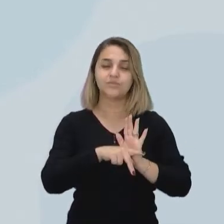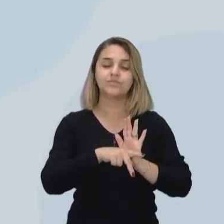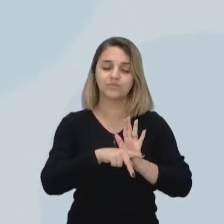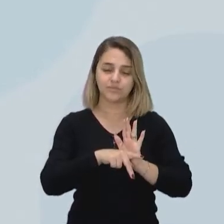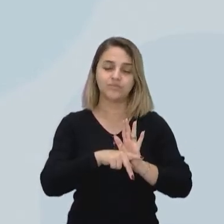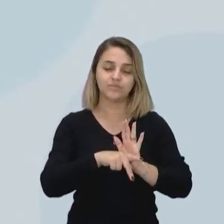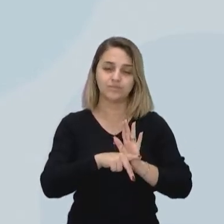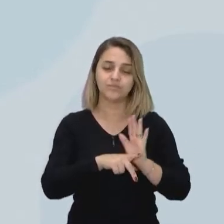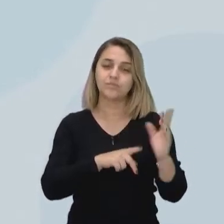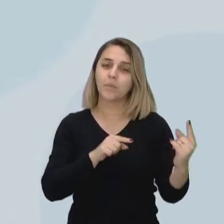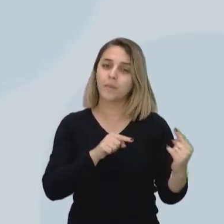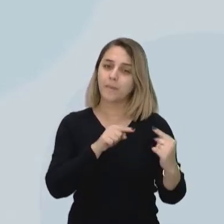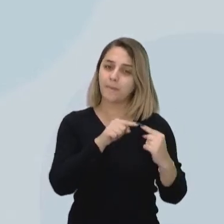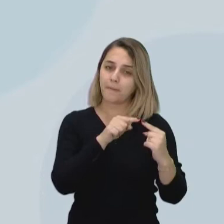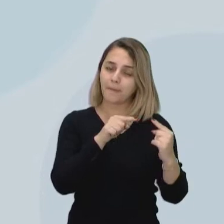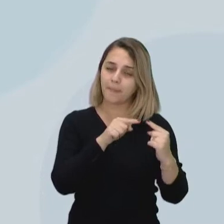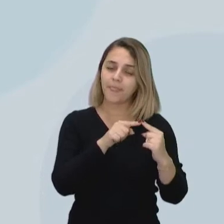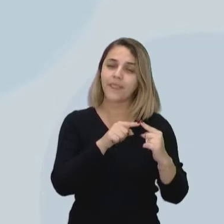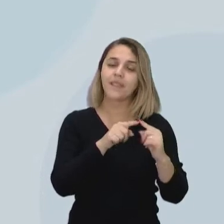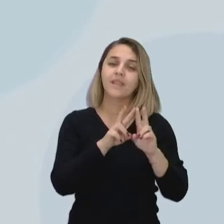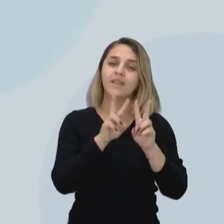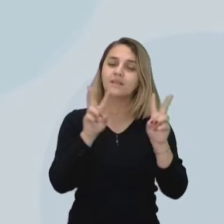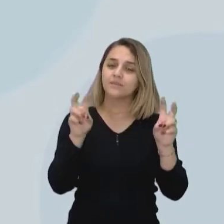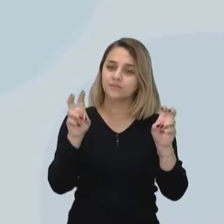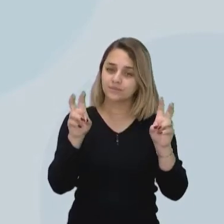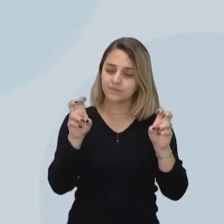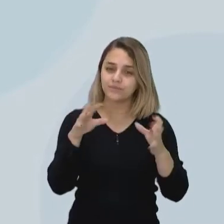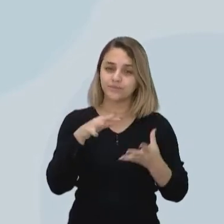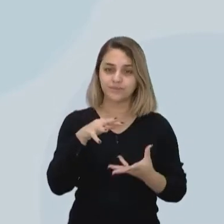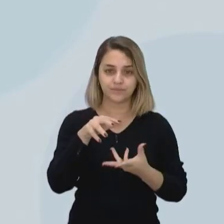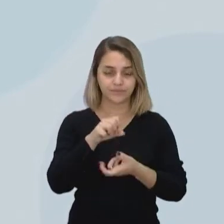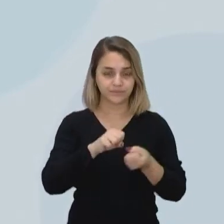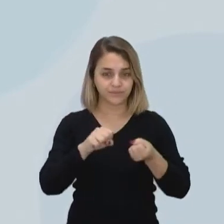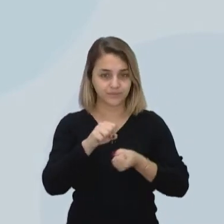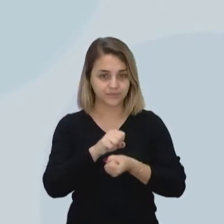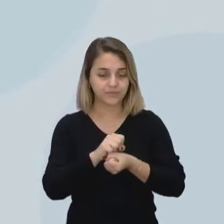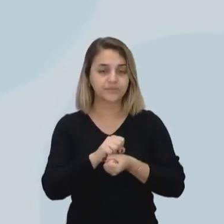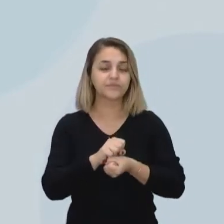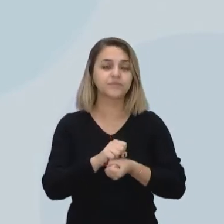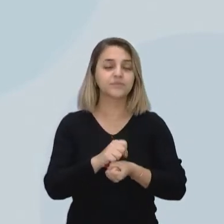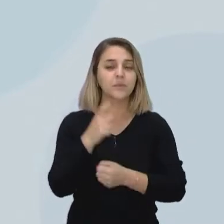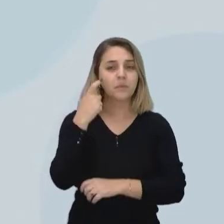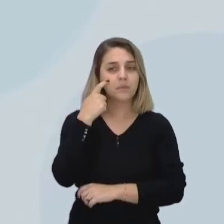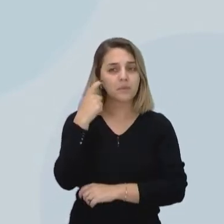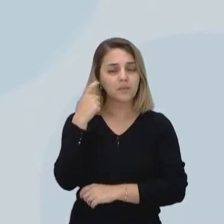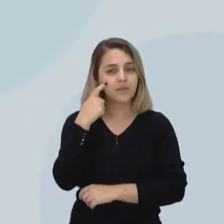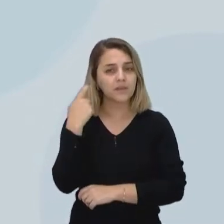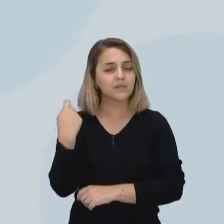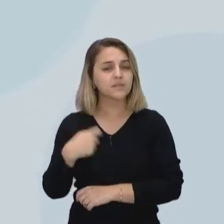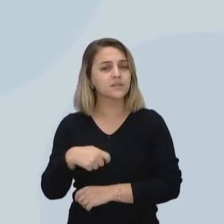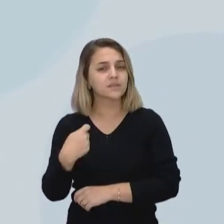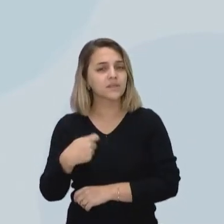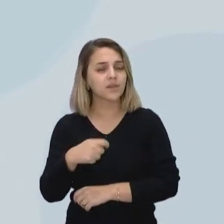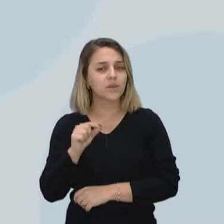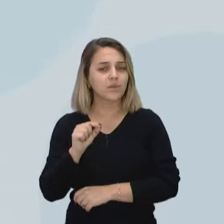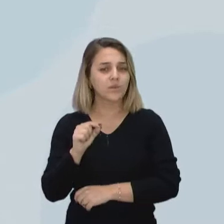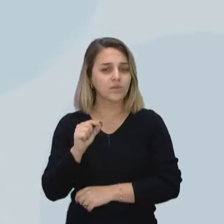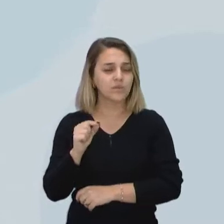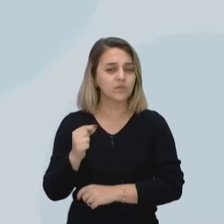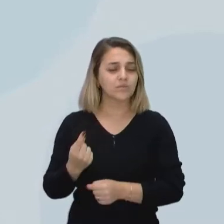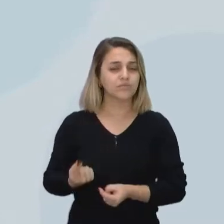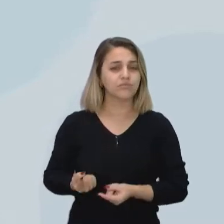se enquadrado dentro da questão sustentável. Então, temos aqui, temos que pensar da forma que ela seja